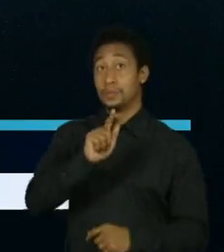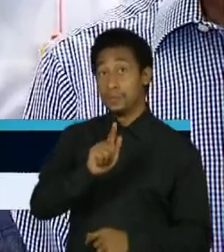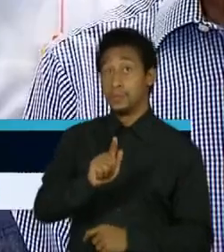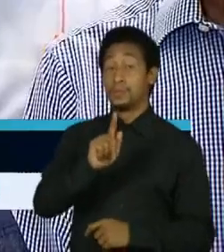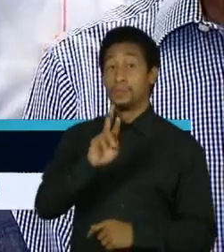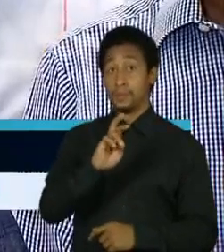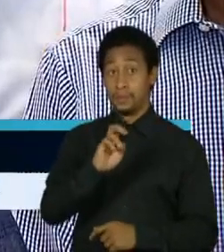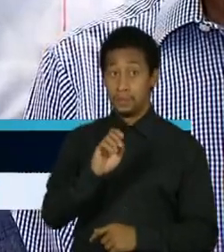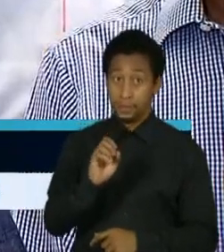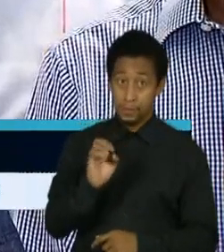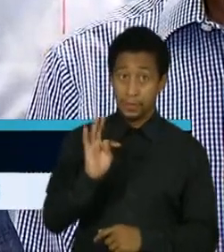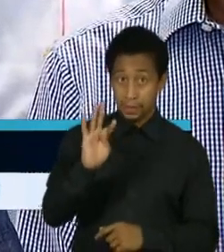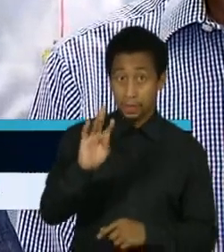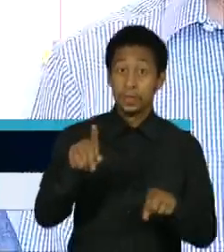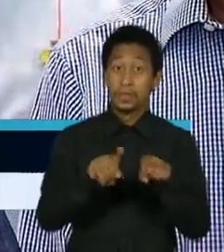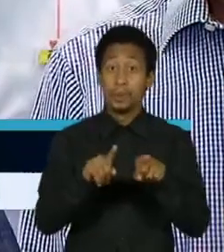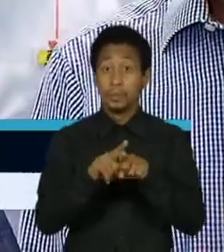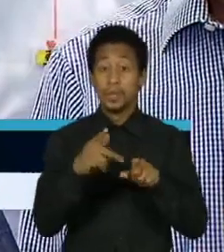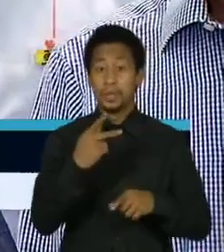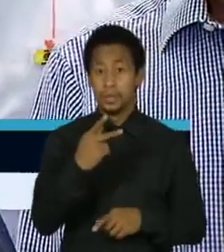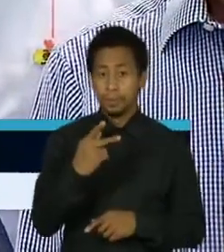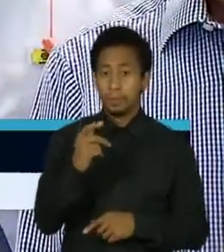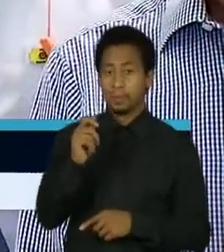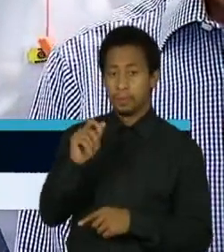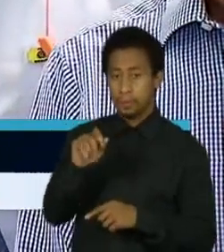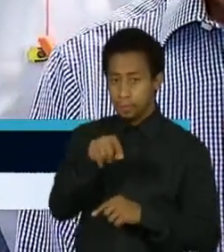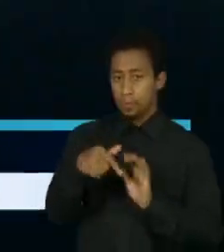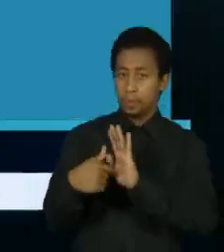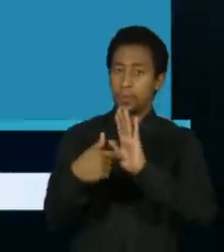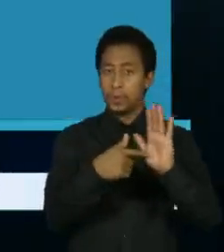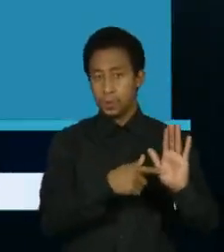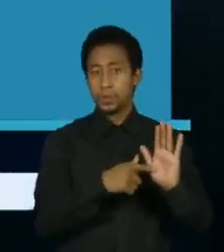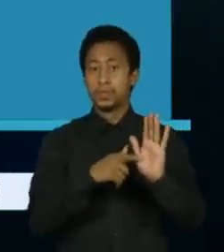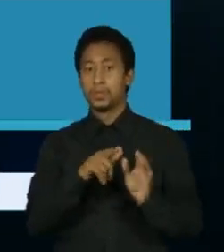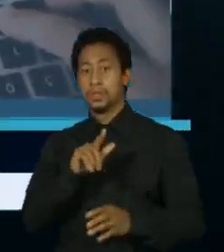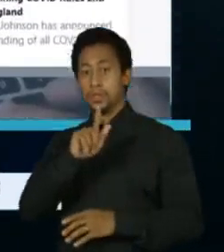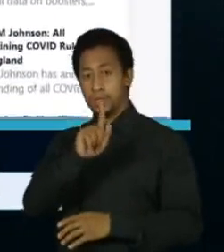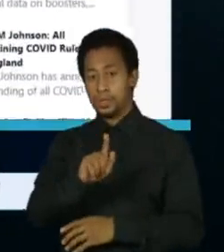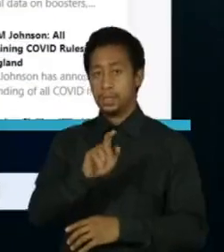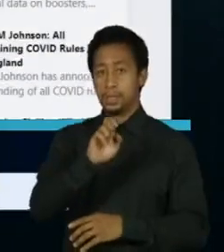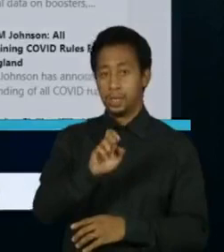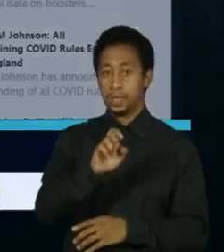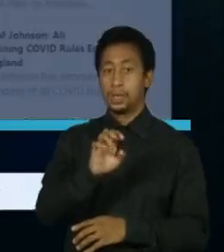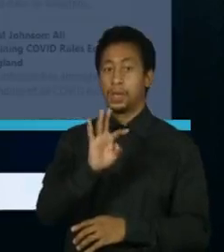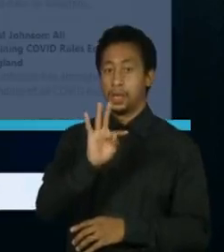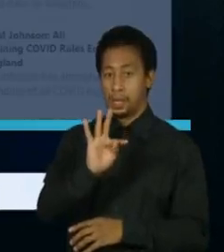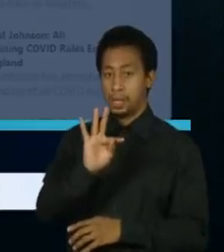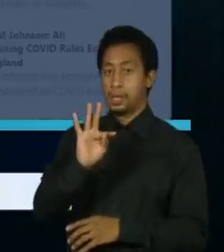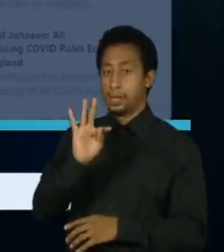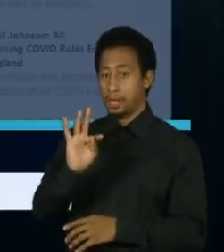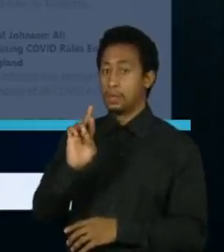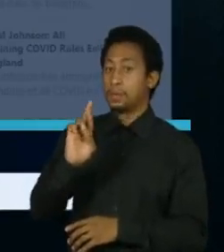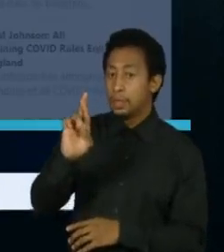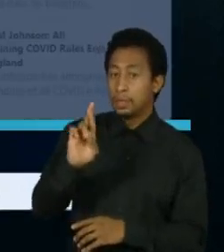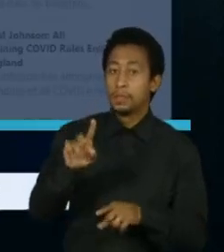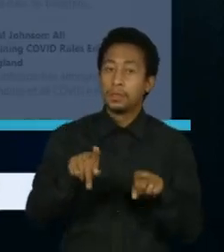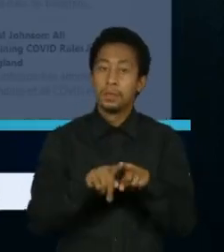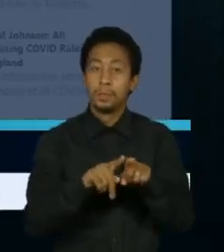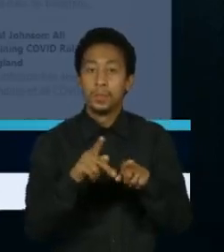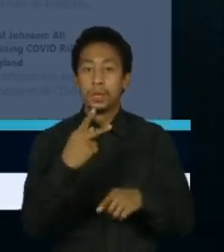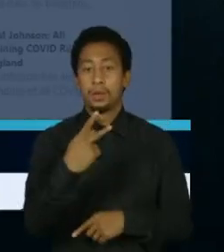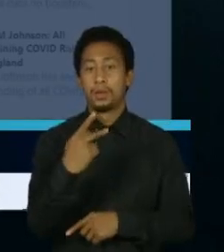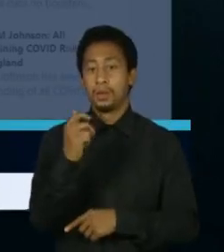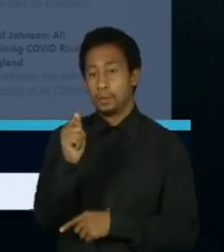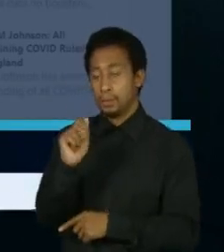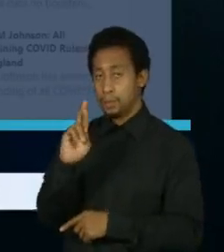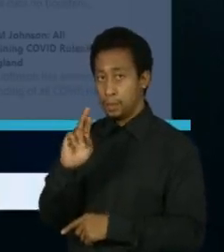Brasil, Jair Bolsonaro é um entusiasta desse tipo de plataforma. Só no Getter, que funciona como uma espécie de Twitter da extrema